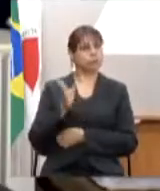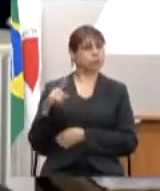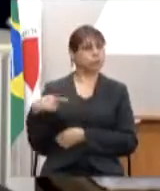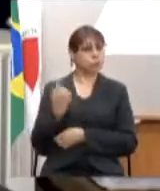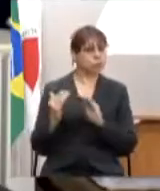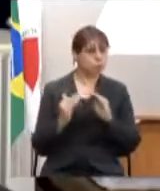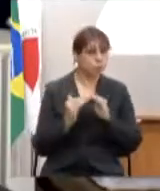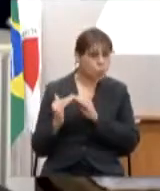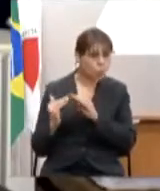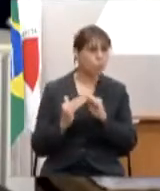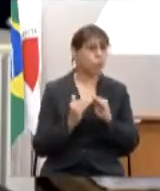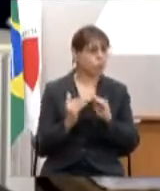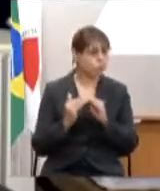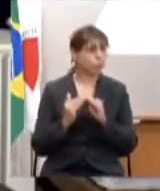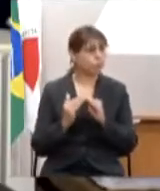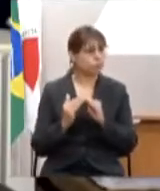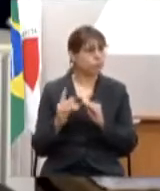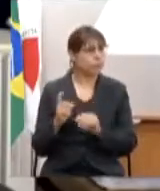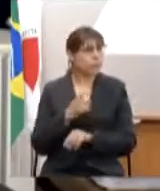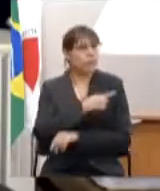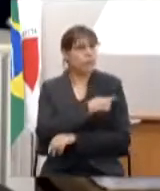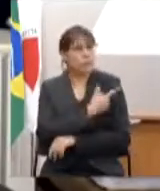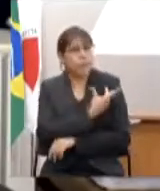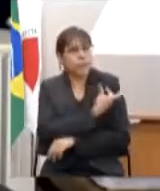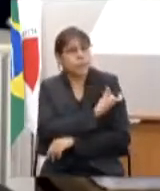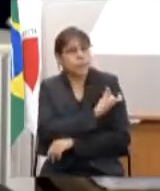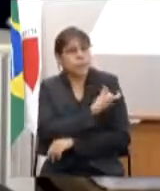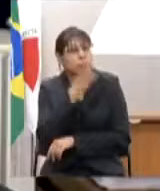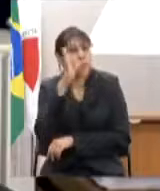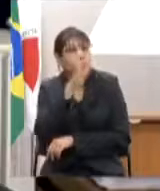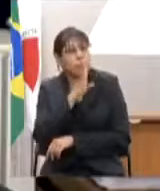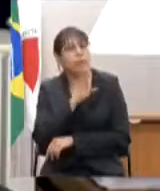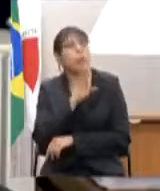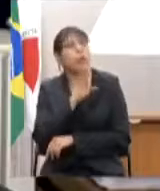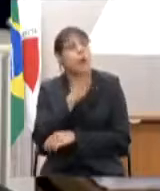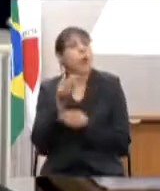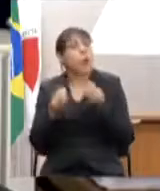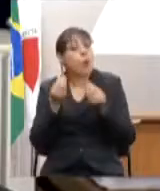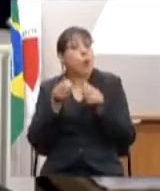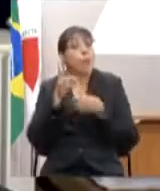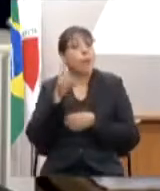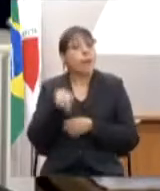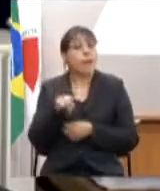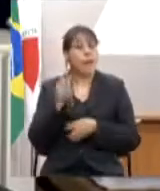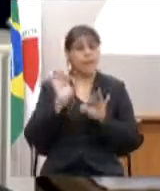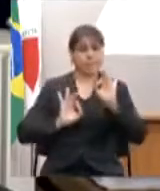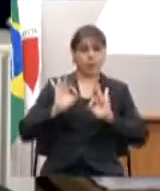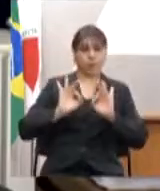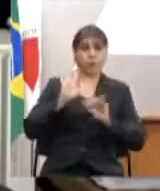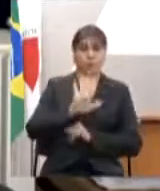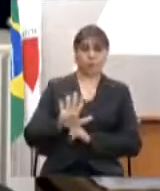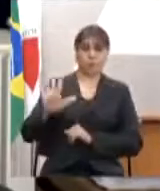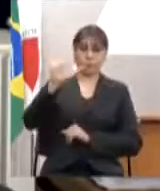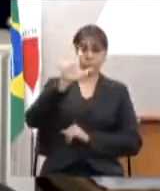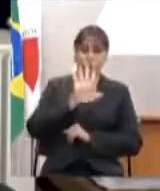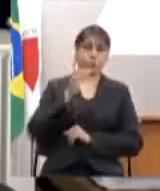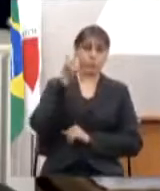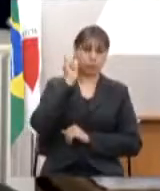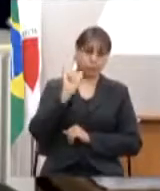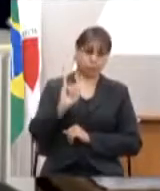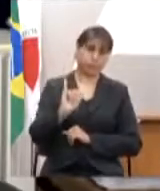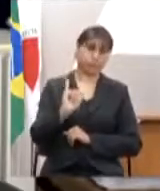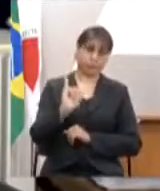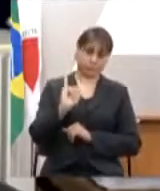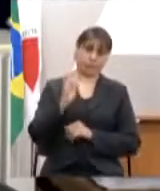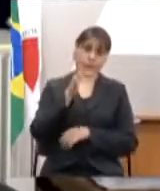vacina no Brasil ela será distribuída pelo Programa Nacional de Imunizações, igual se faz para as